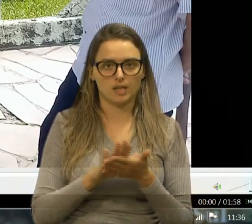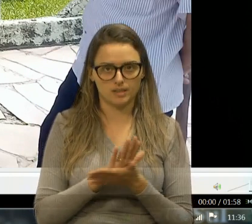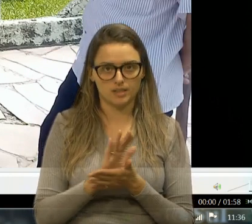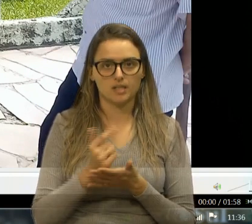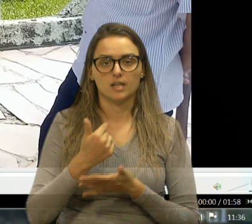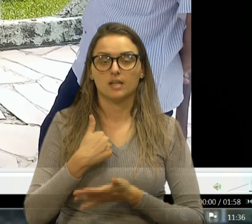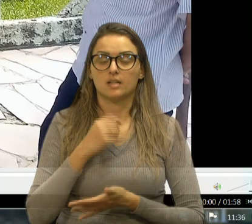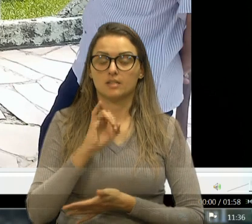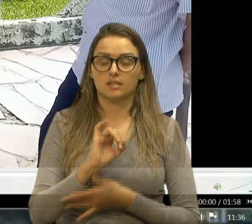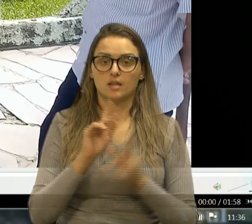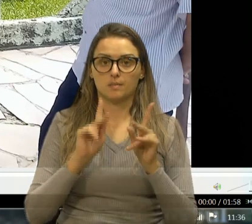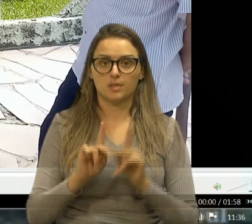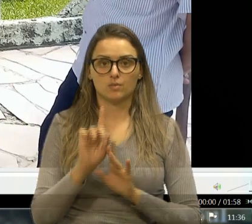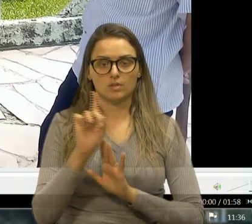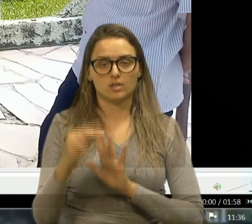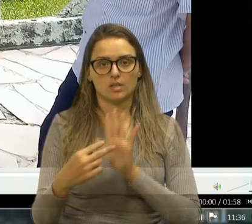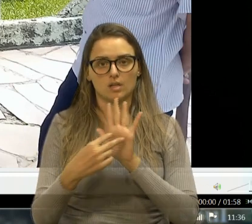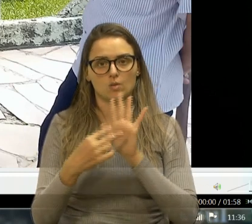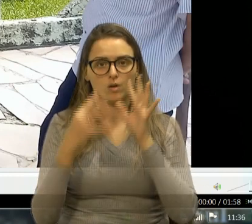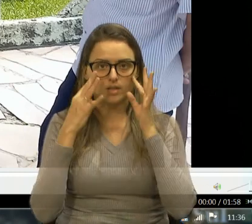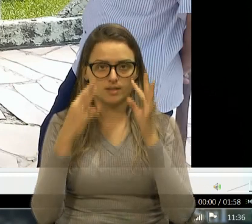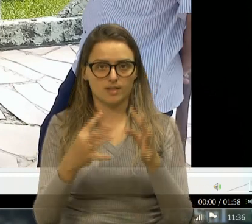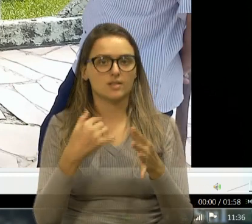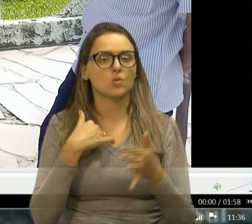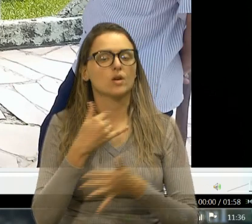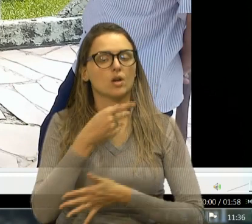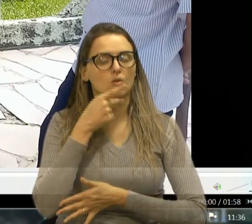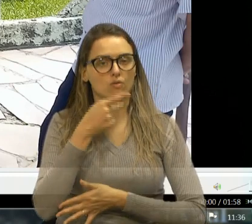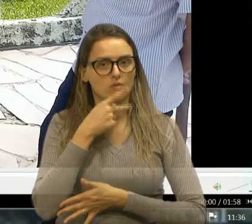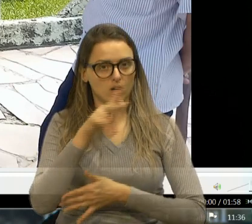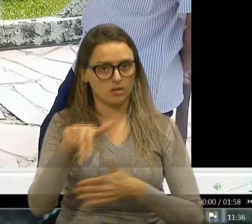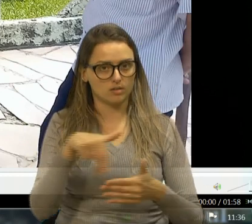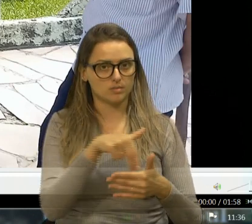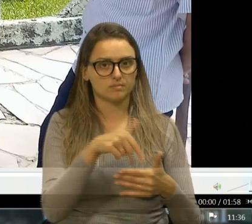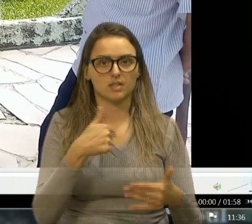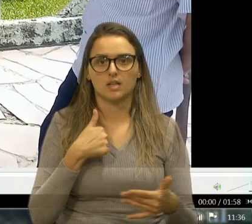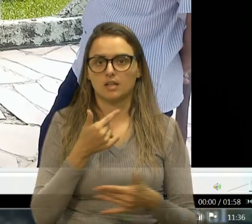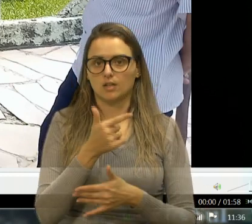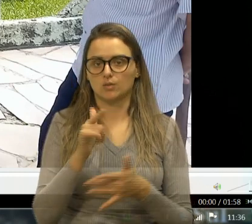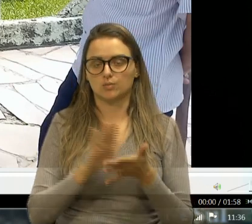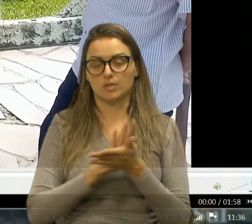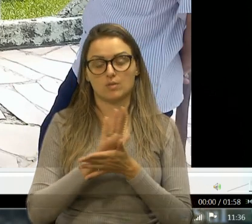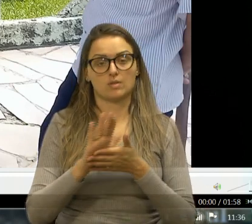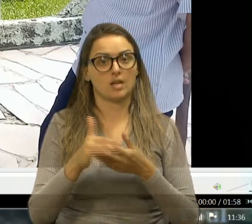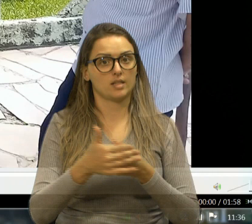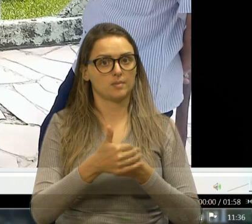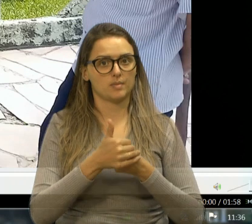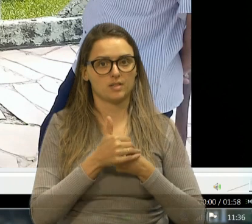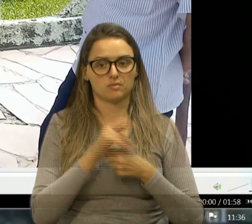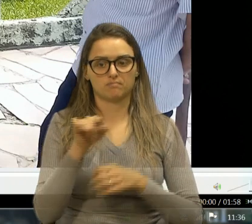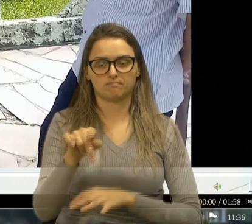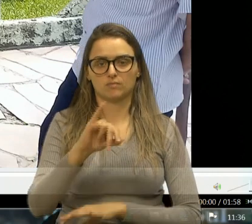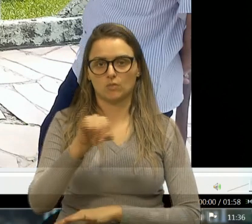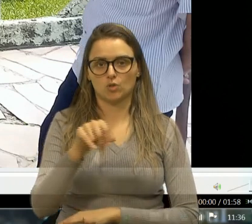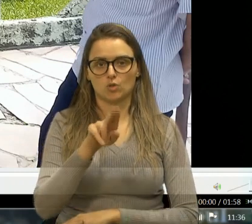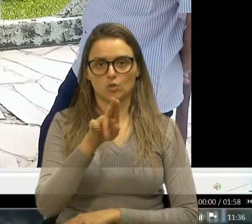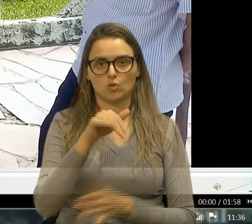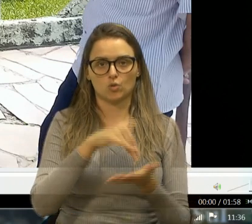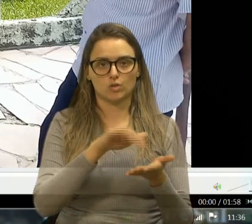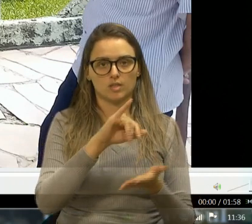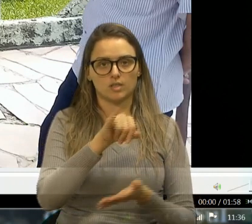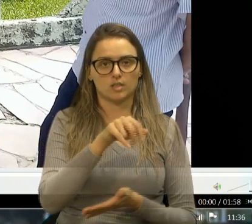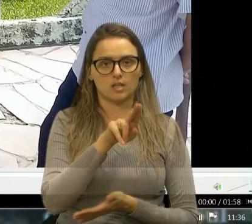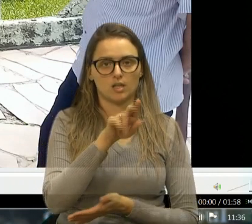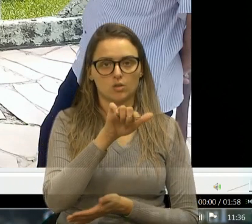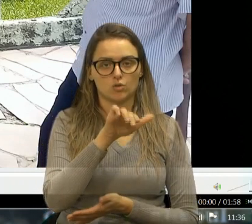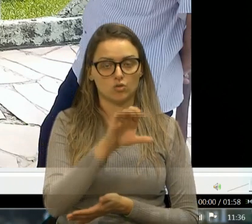pessoa não nos dá uma atenção, a fala aqui, e é isso aí. Eu não tenho nada a esconder, então, e que não deu retorno, que eu falei da UBS que estava